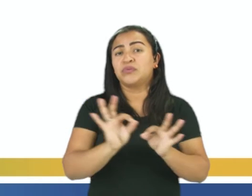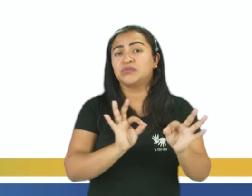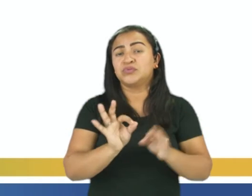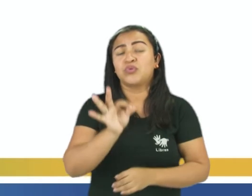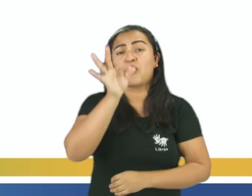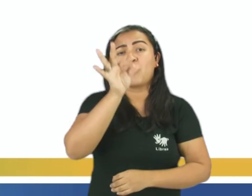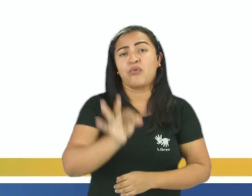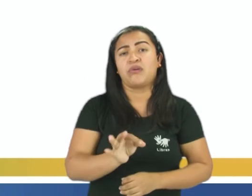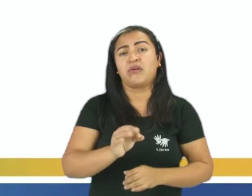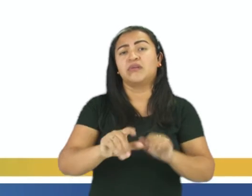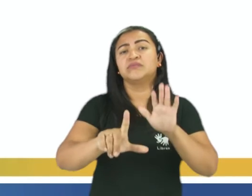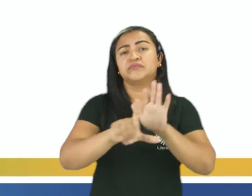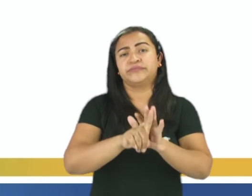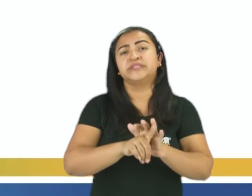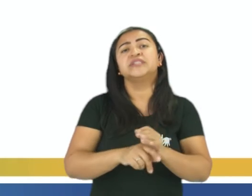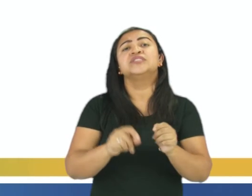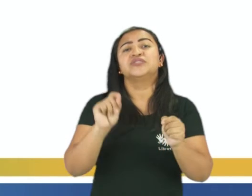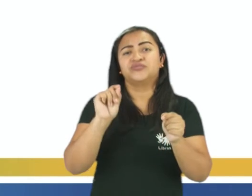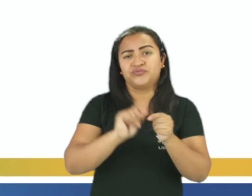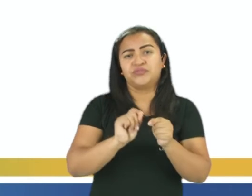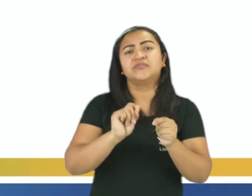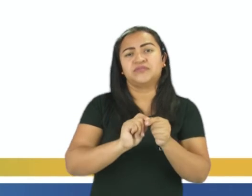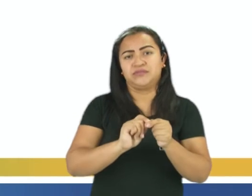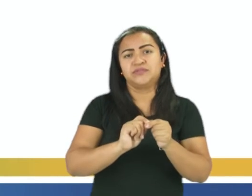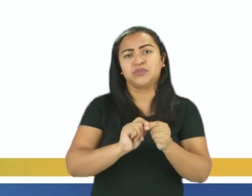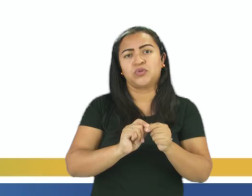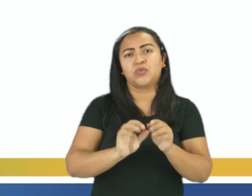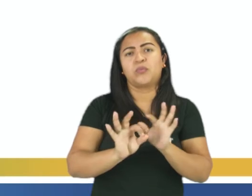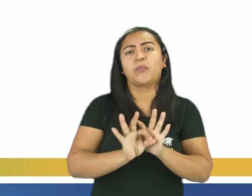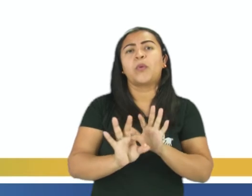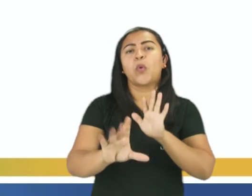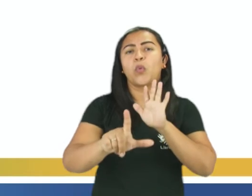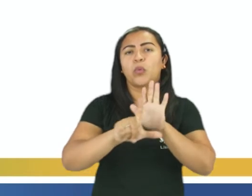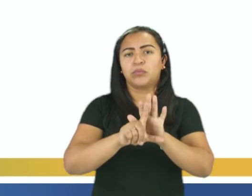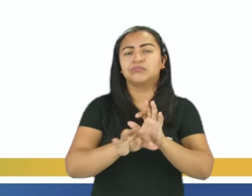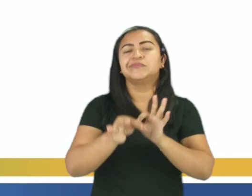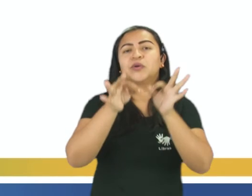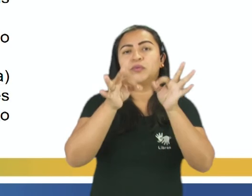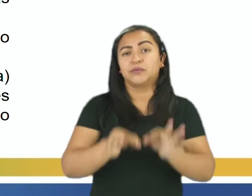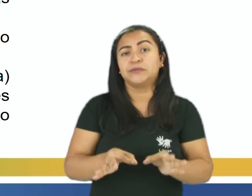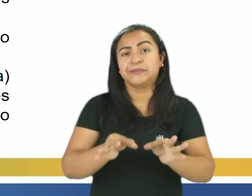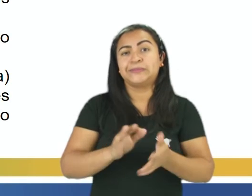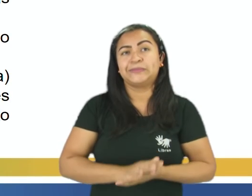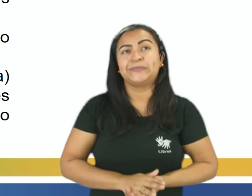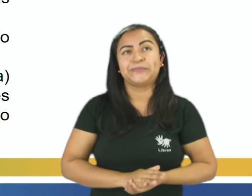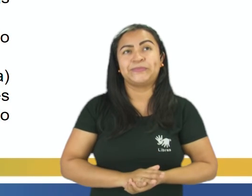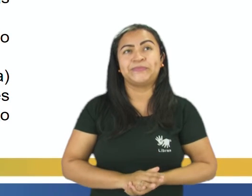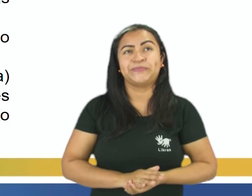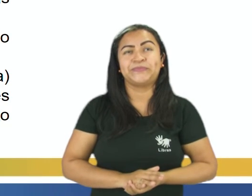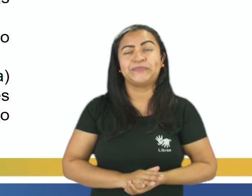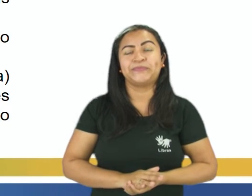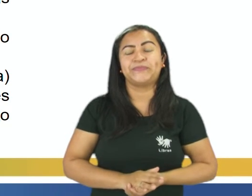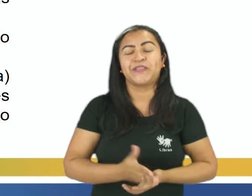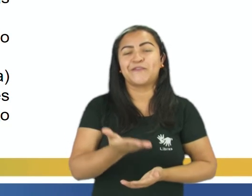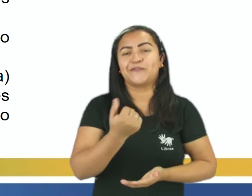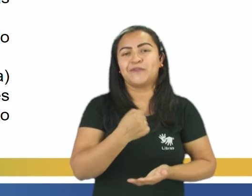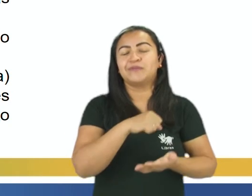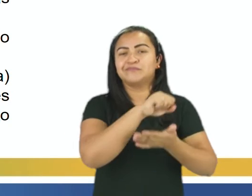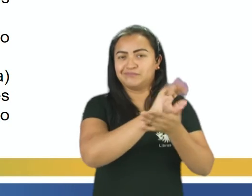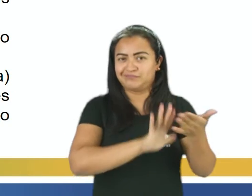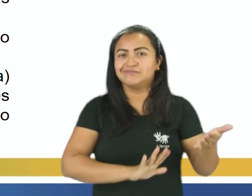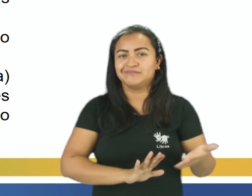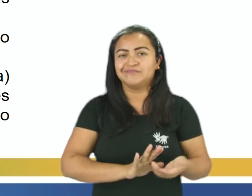corretamente. Que seja feito esse plano corretamente, ok? Vamos lá? Vamos exercitar um pouquinho?